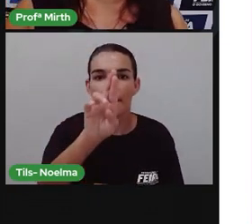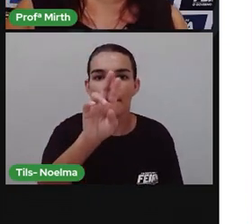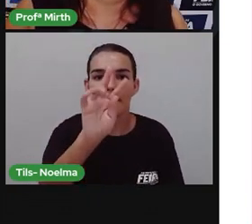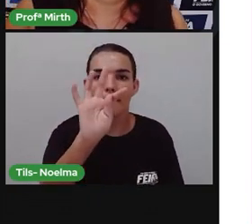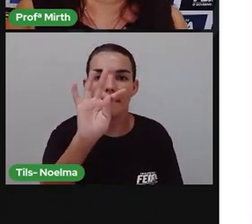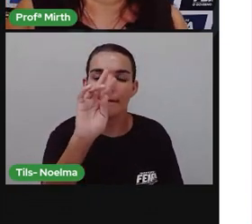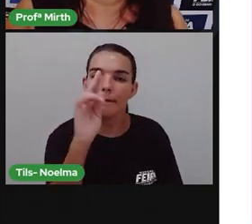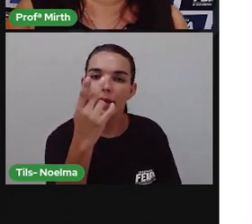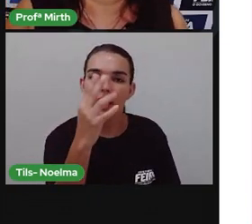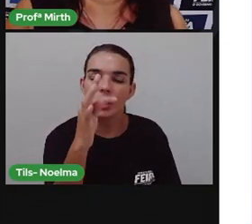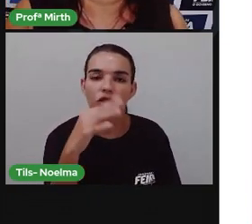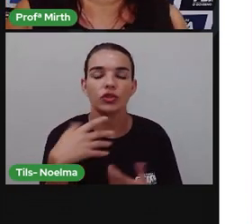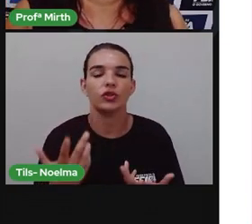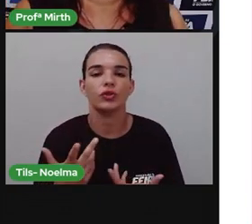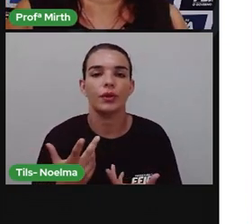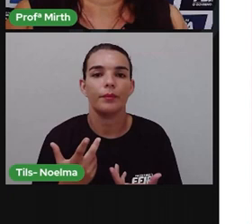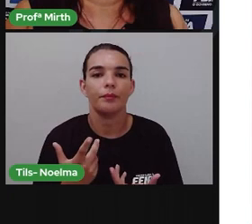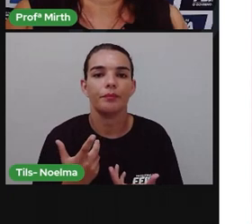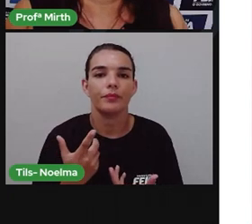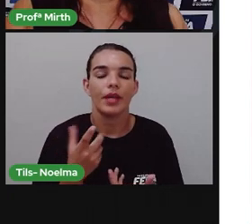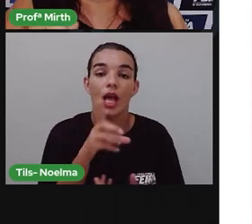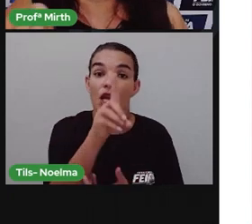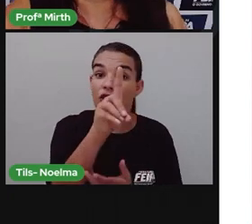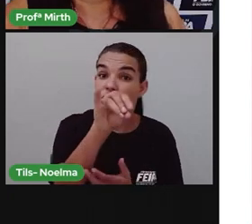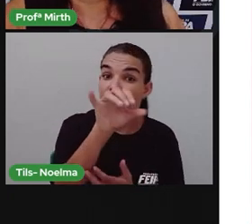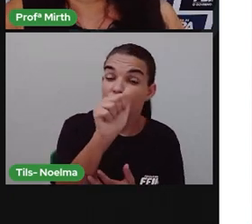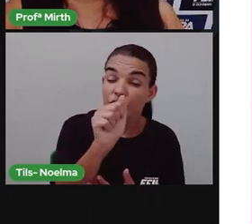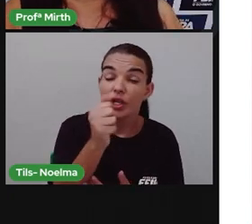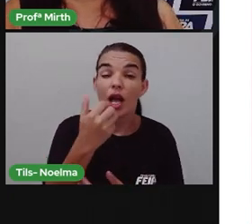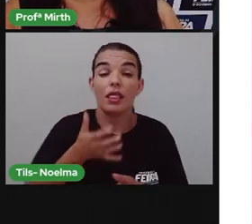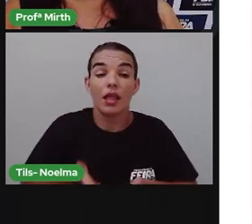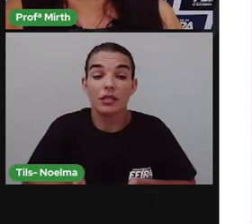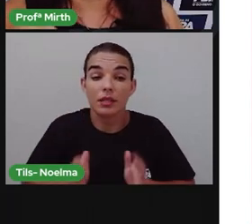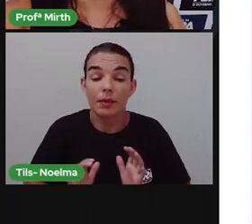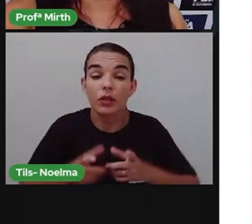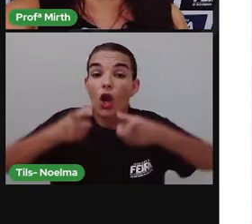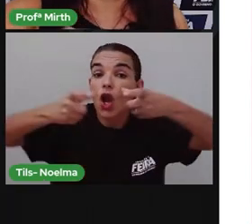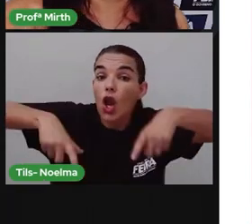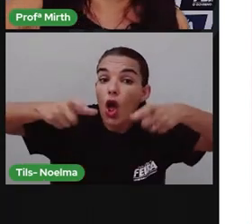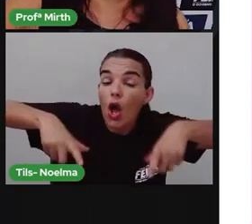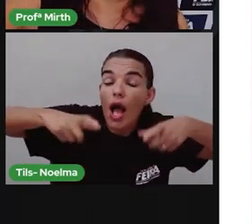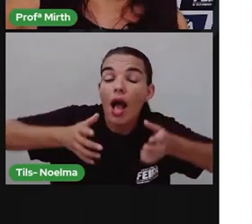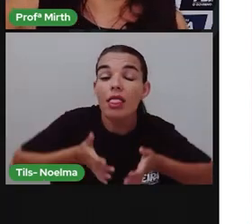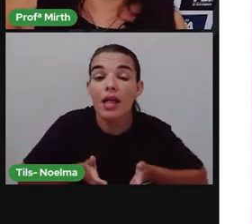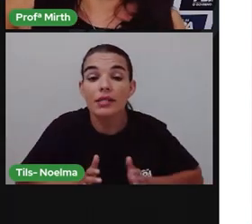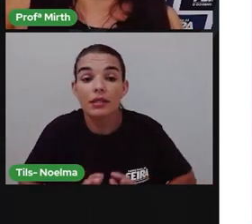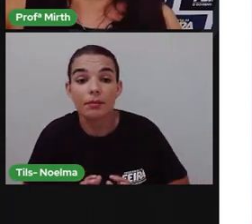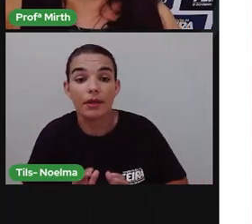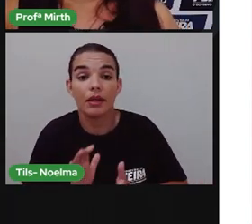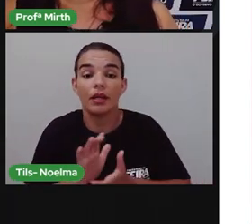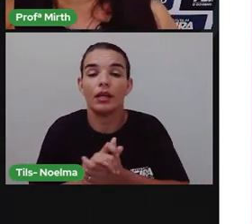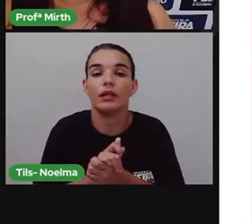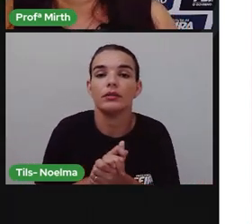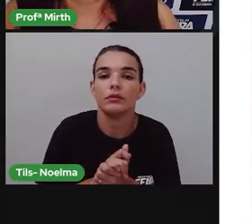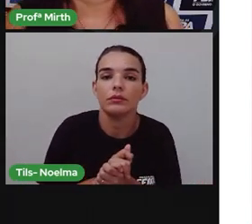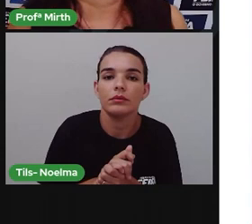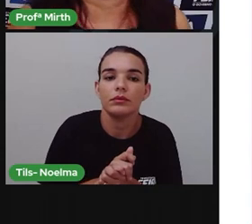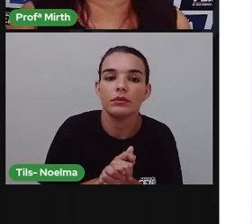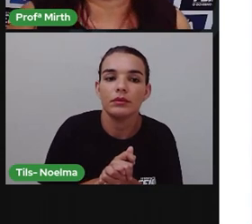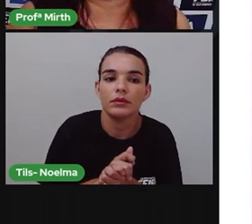data e local de nascimento. Nasceu em Santa Maria da Vitória, no dia 6 de janeiro de 1990.